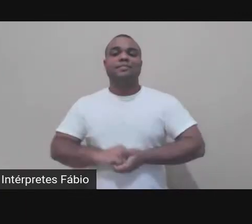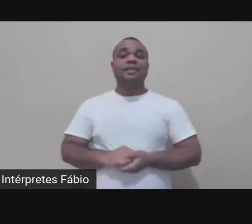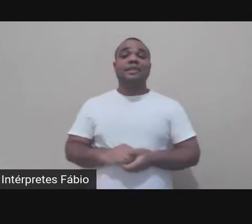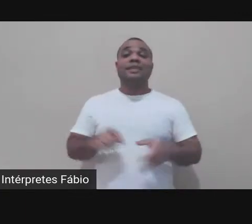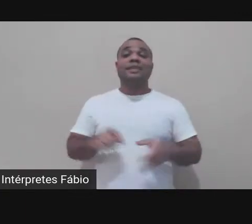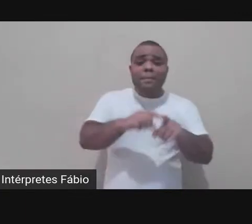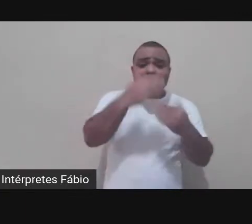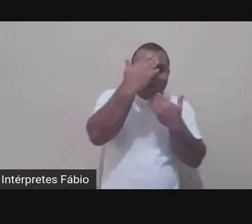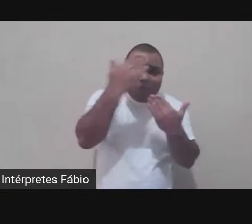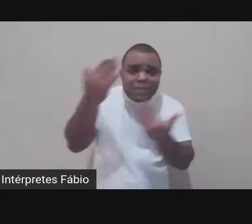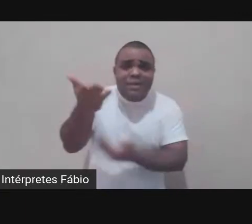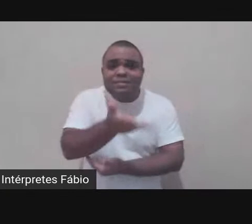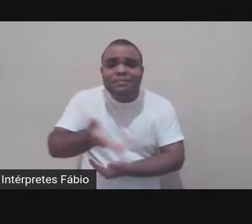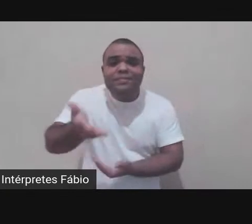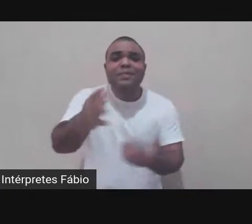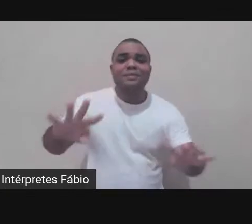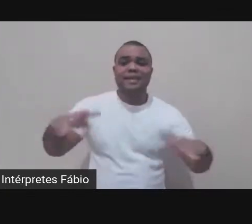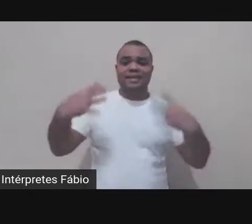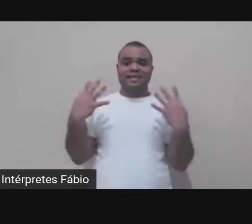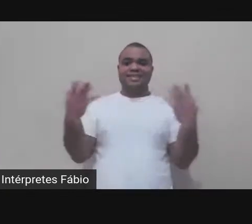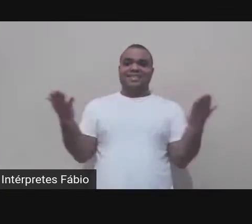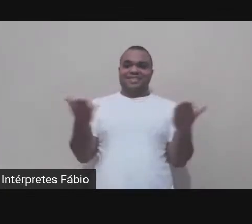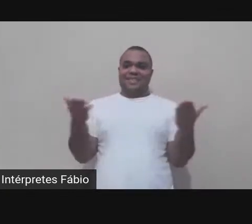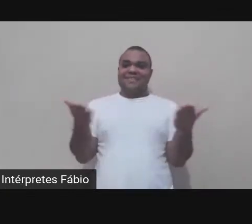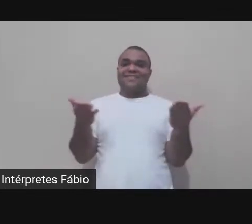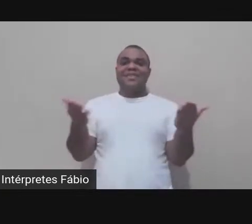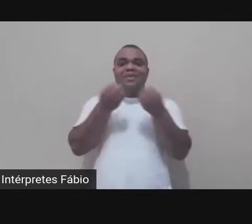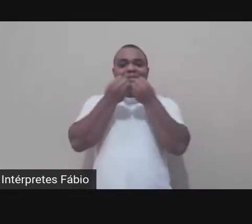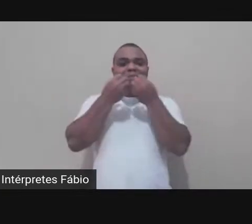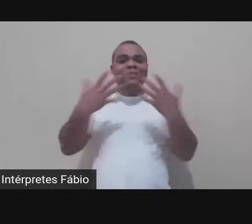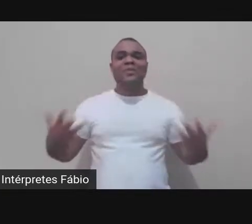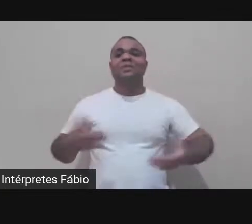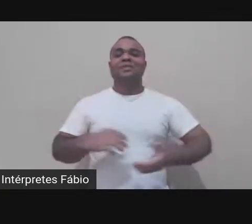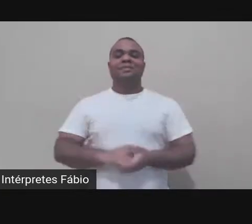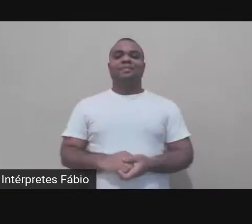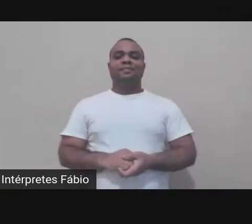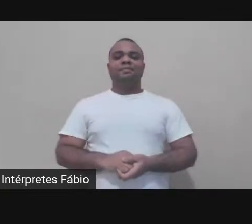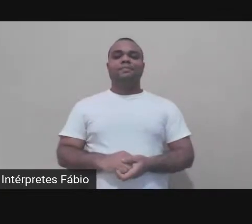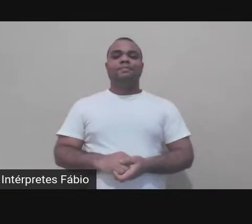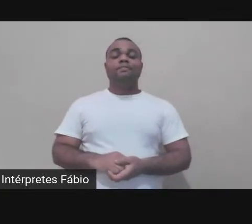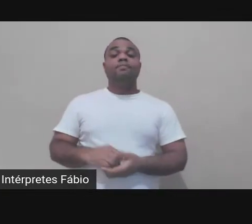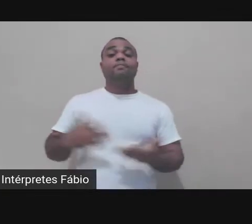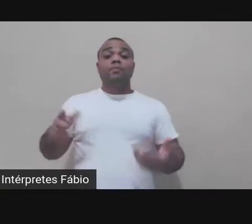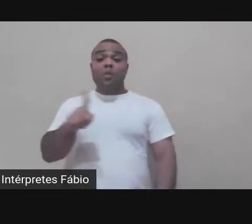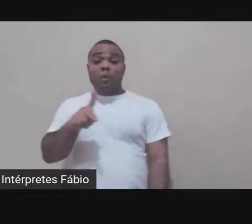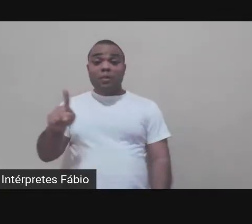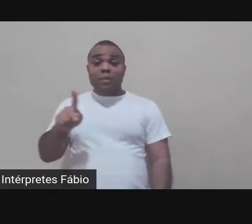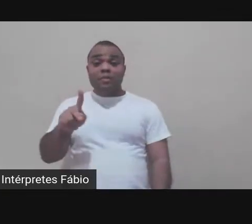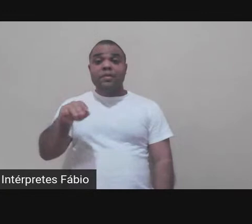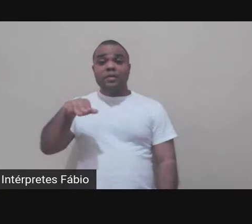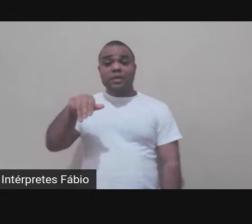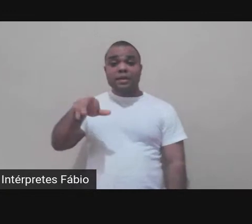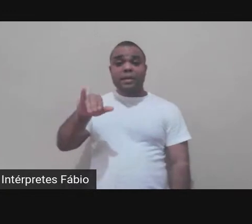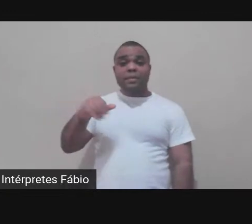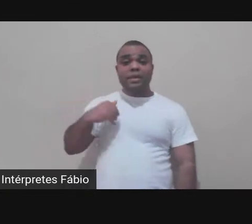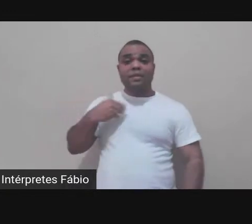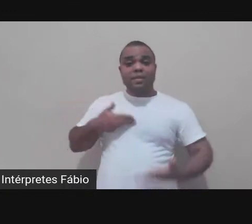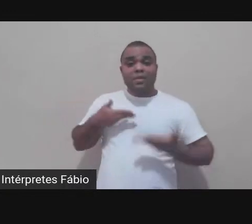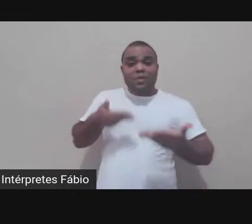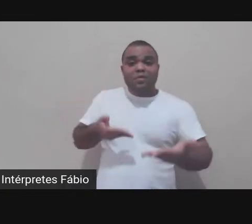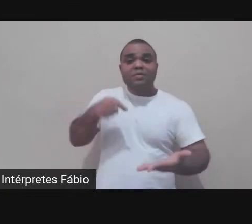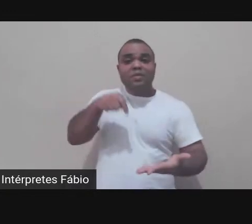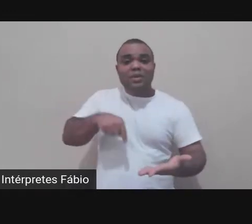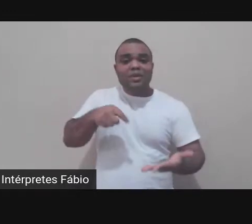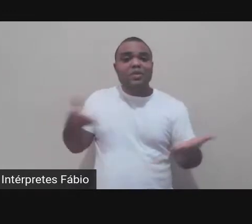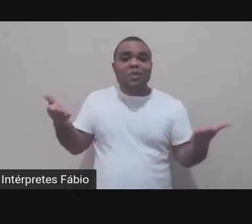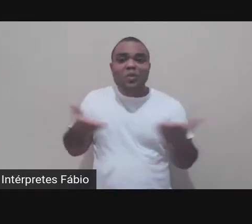tarde hoje para isso. Quando a Miriam me chamou para participar desse encontro, ela me perguntou, entre várias outras coisas, o que eu diria para uma